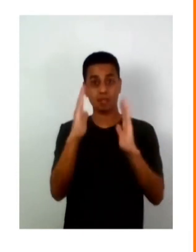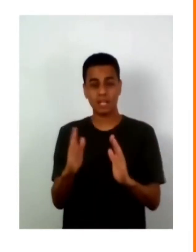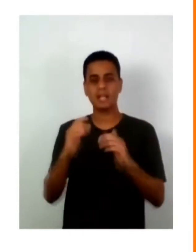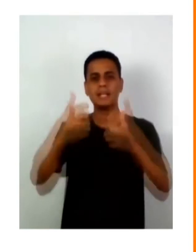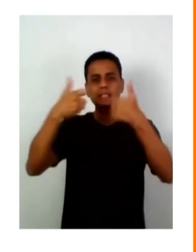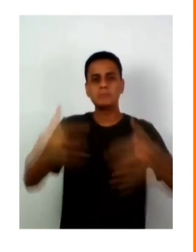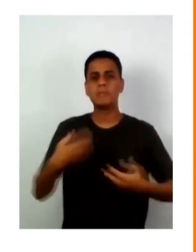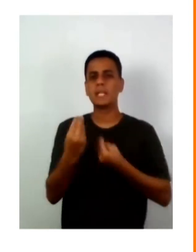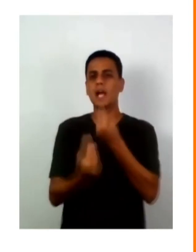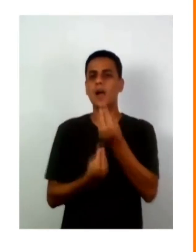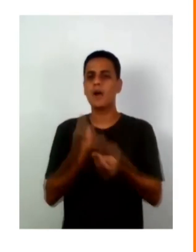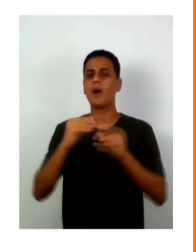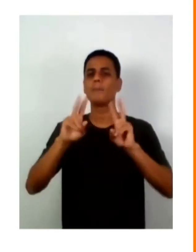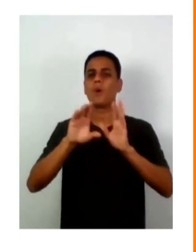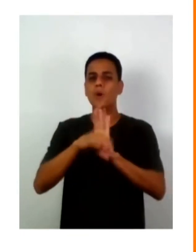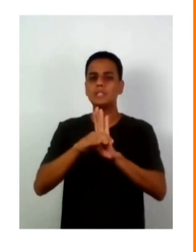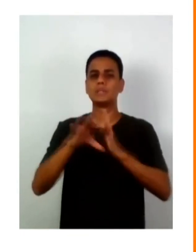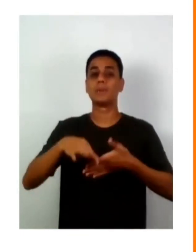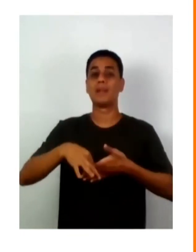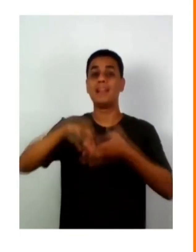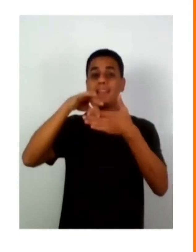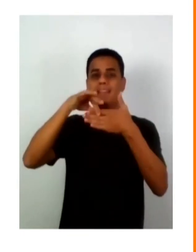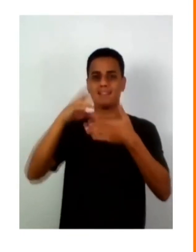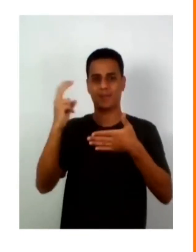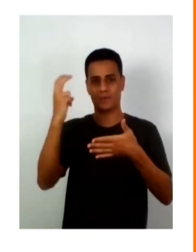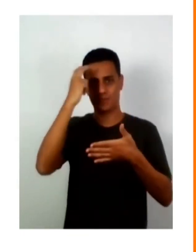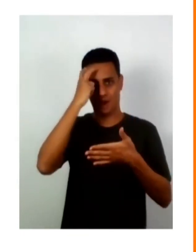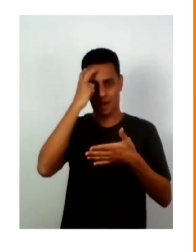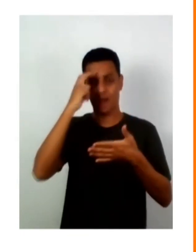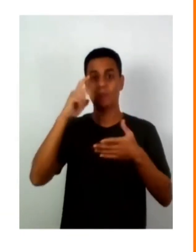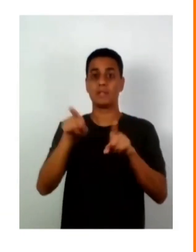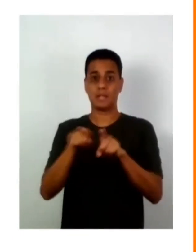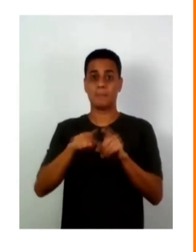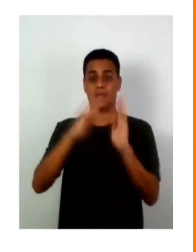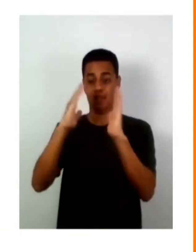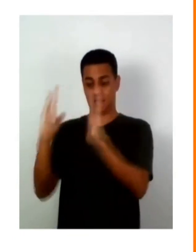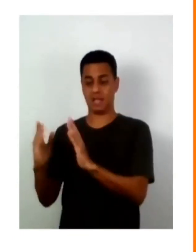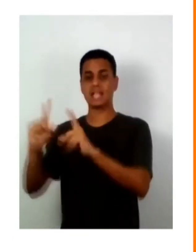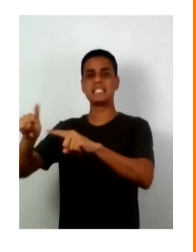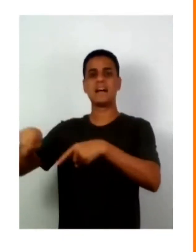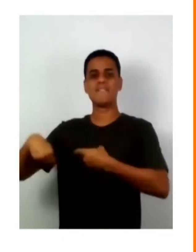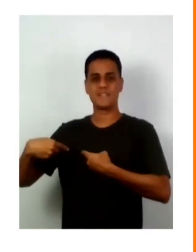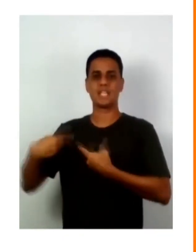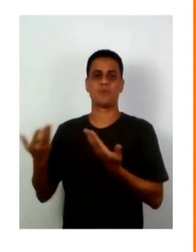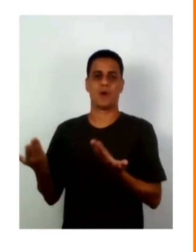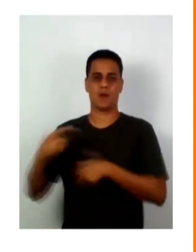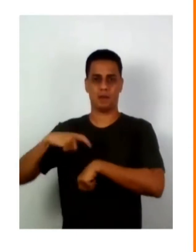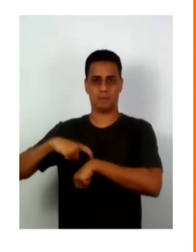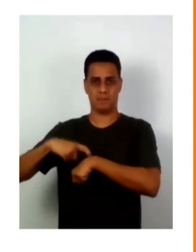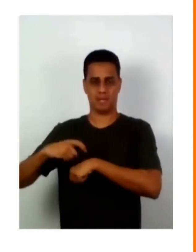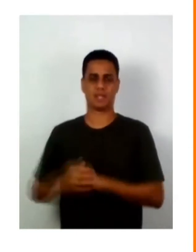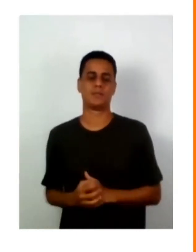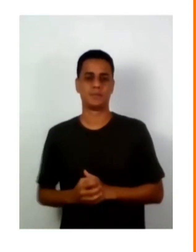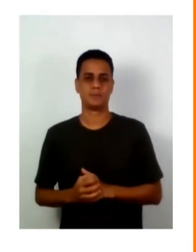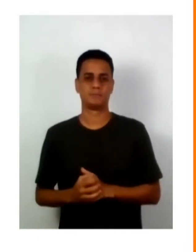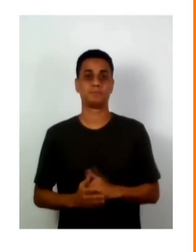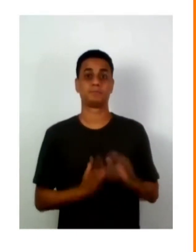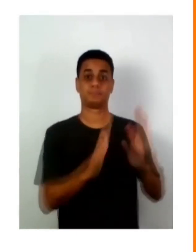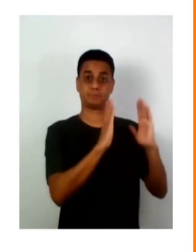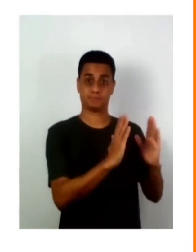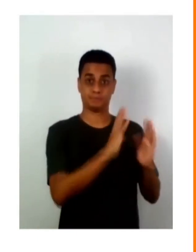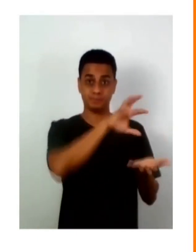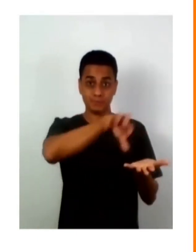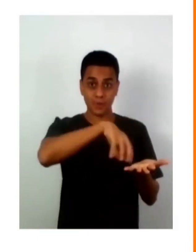Colômbia. eu também gostaria de entrar com questões de lideranças culturais e os desafios neste momento. Falando de